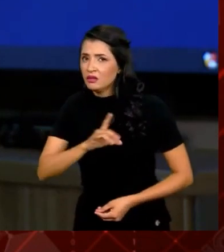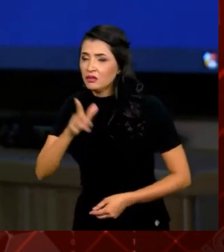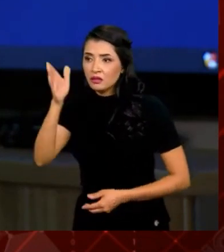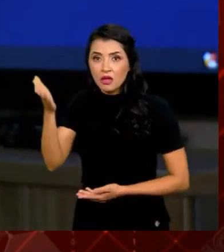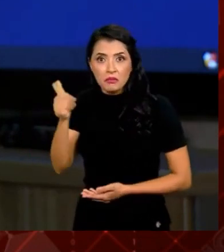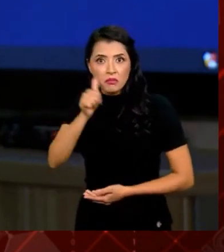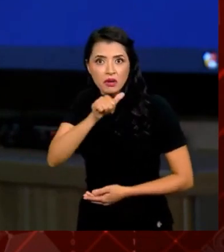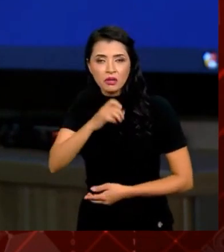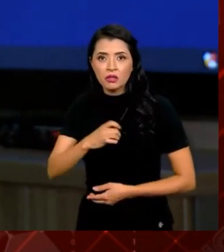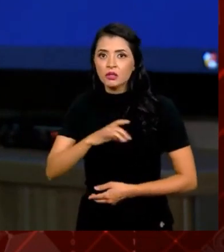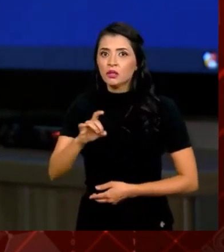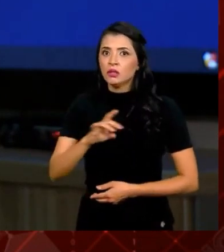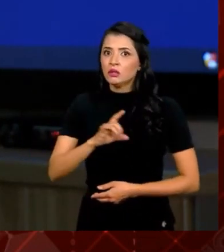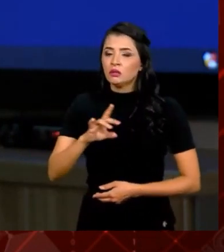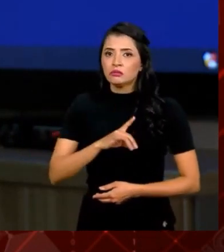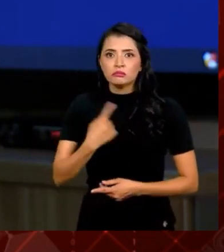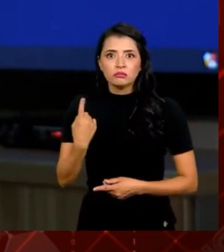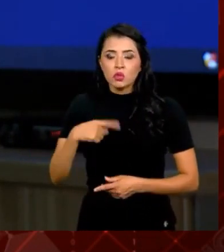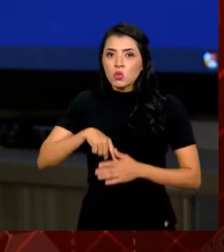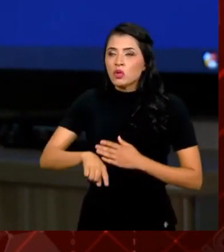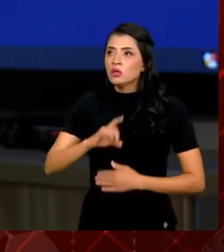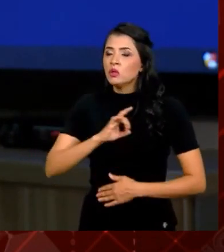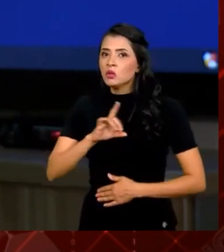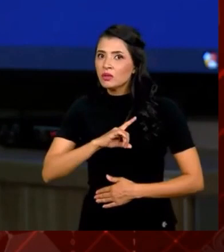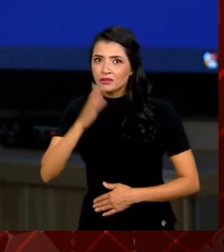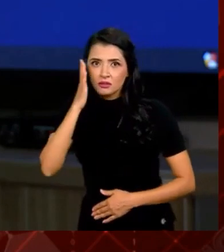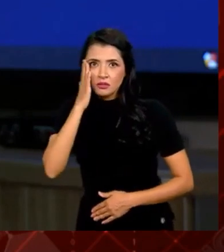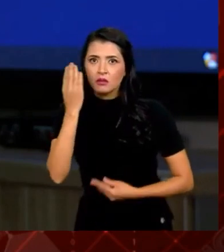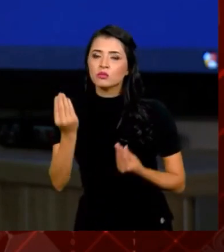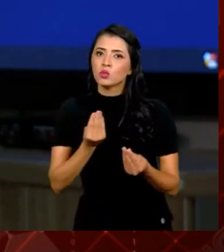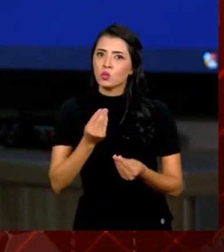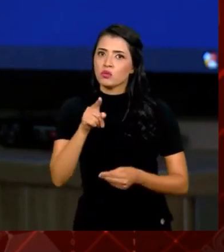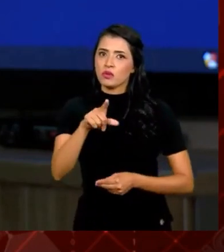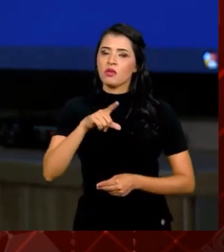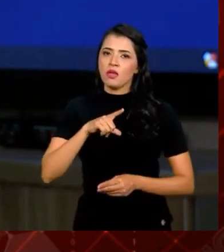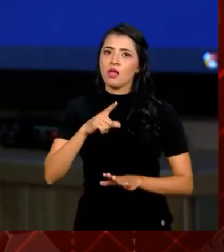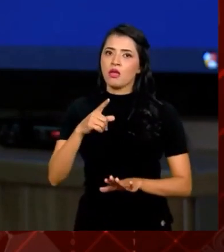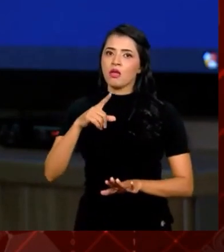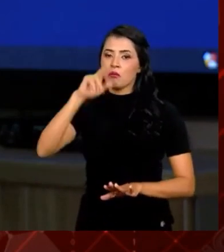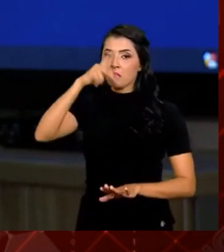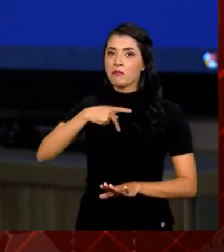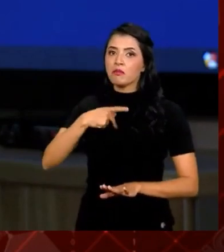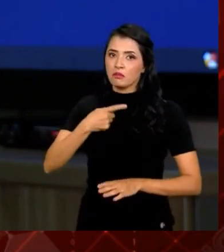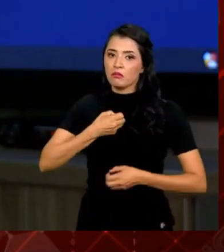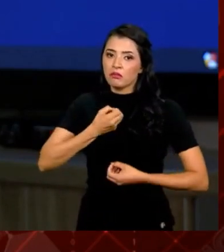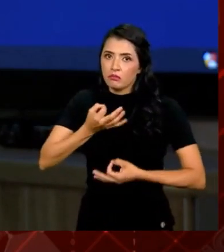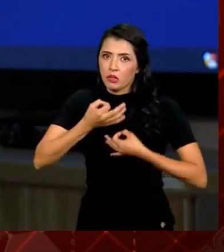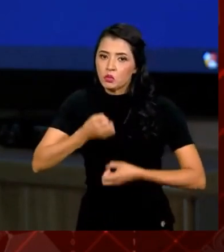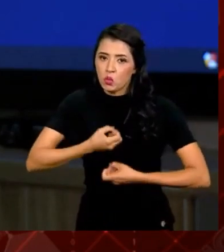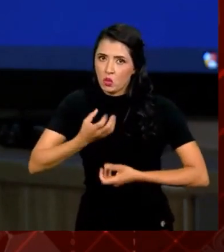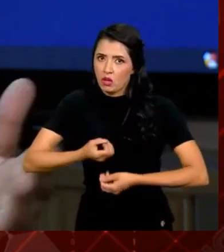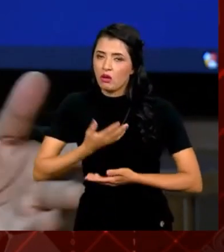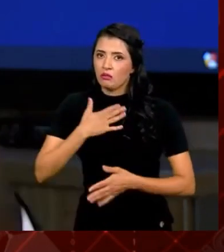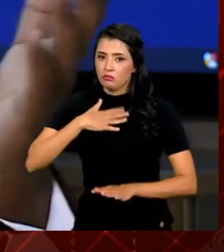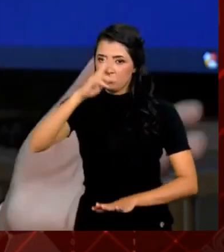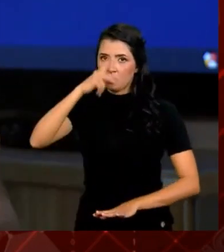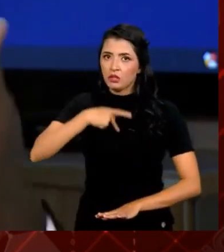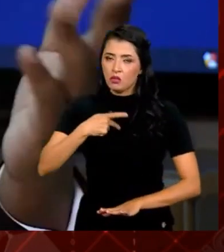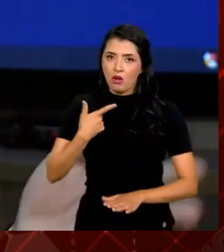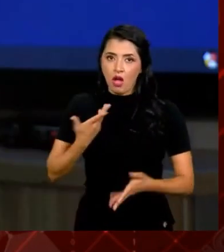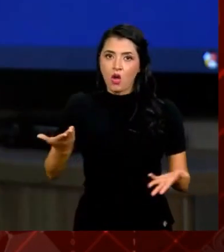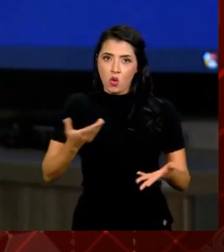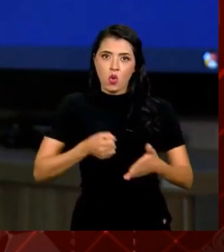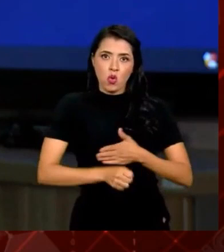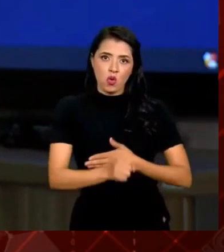tem, o medo, o medo profundo. Você sabe que, uma coisa muito pessoal aqui, né? Eu acabei de ter uma